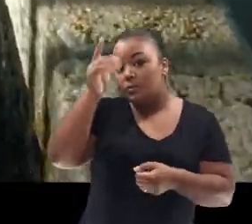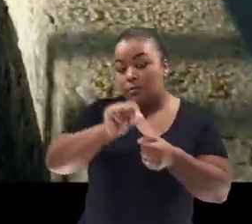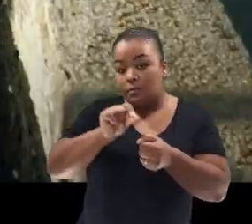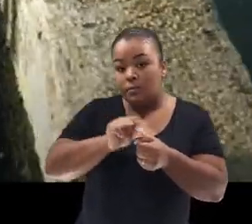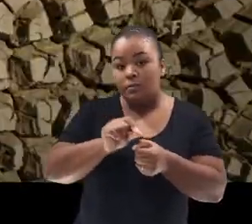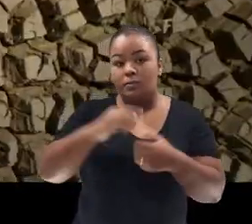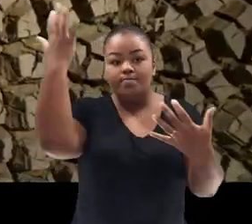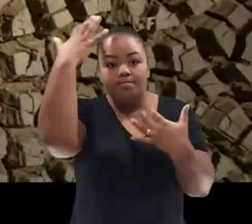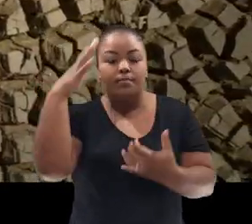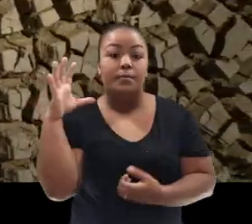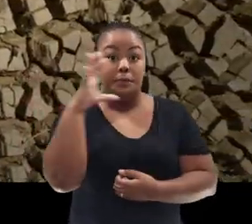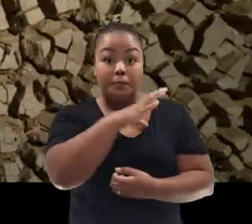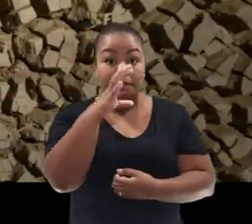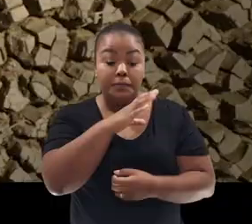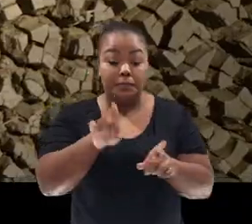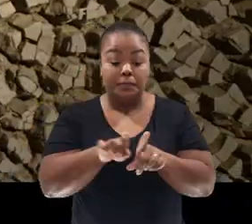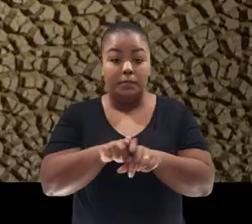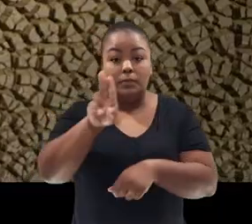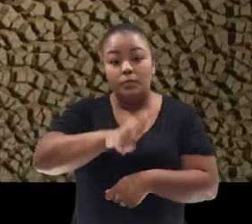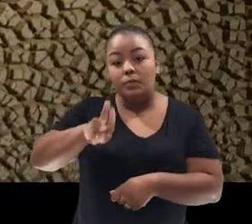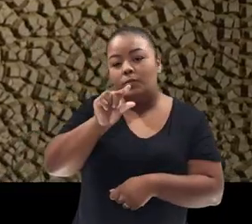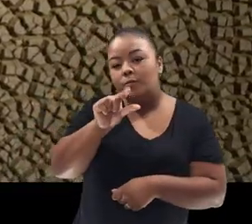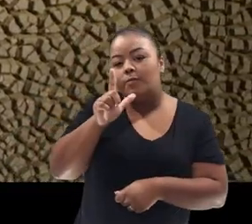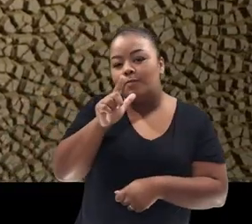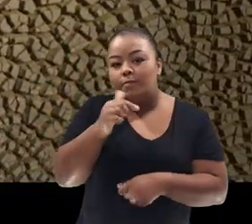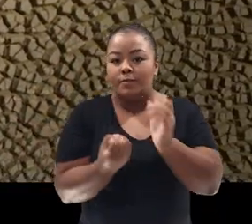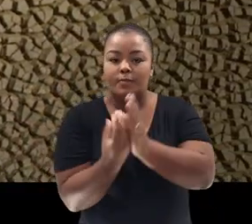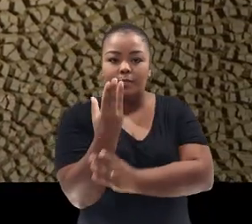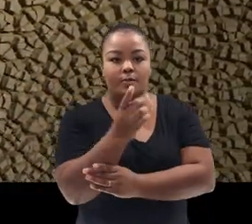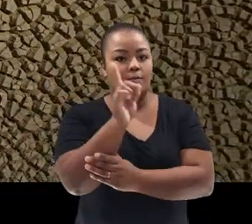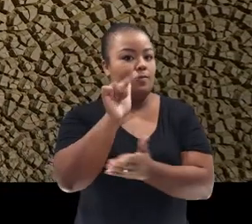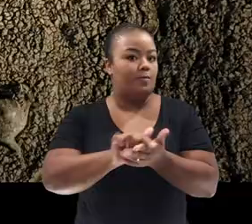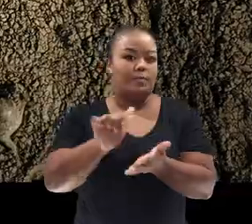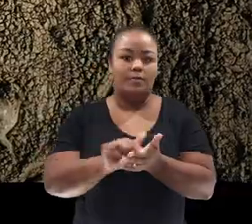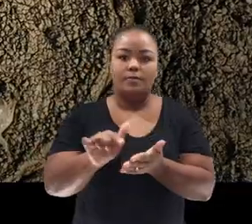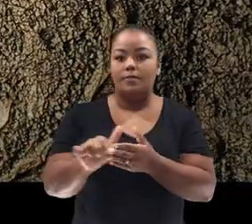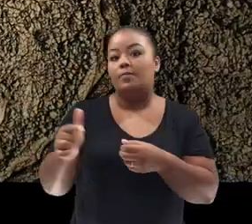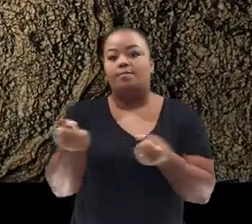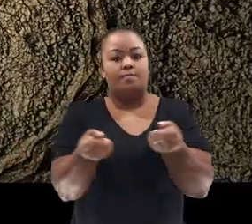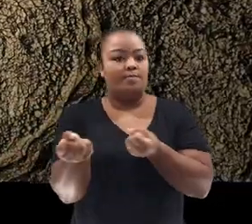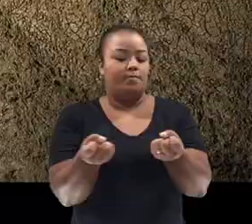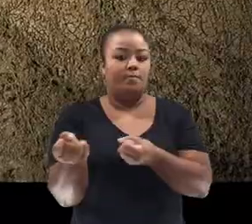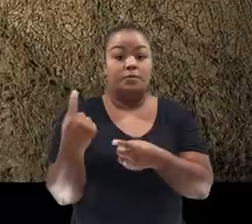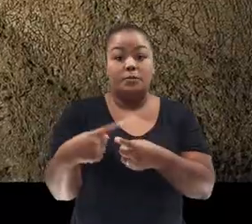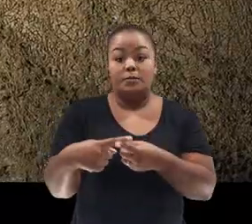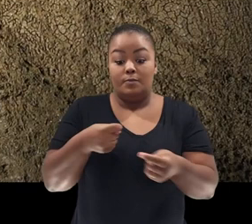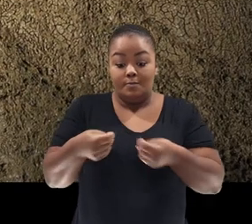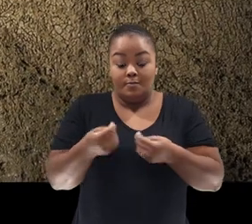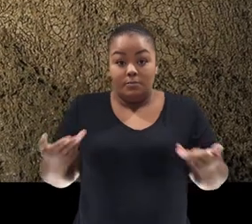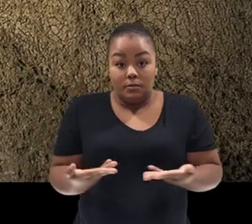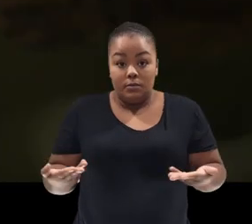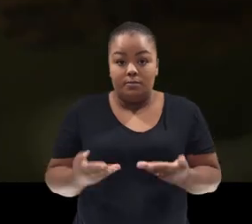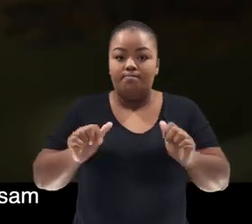sabe o que fazer. Tome banhos curtos, molhe as plantas com regador, não lave a calçada, não